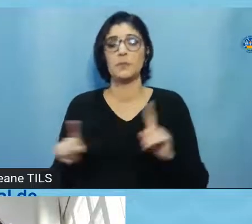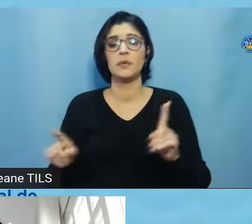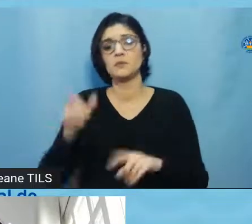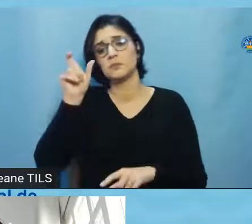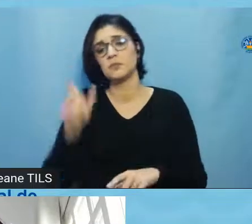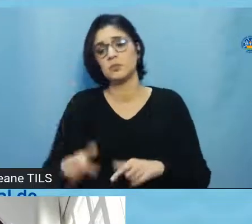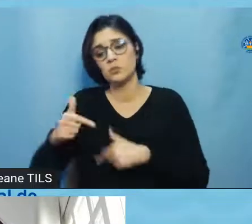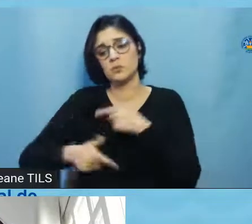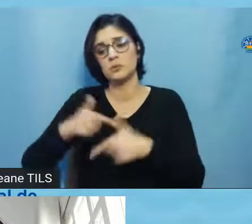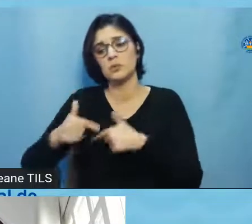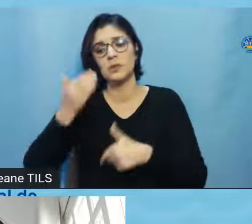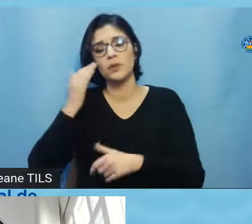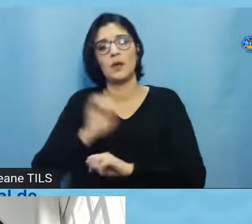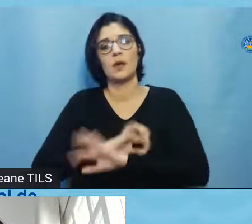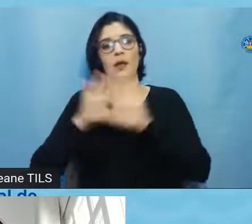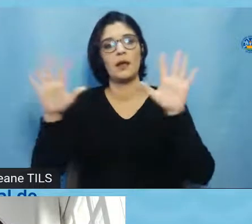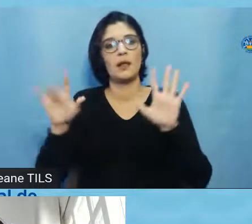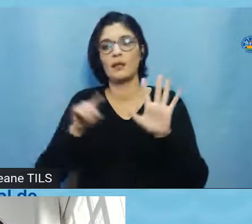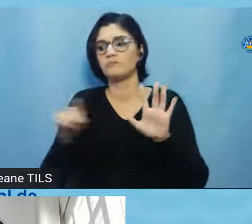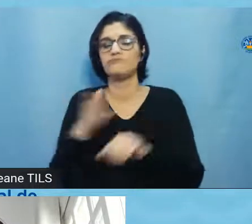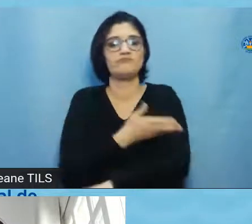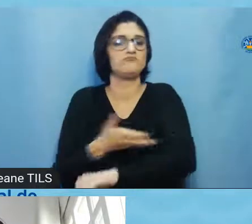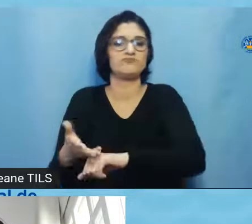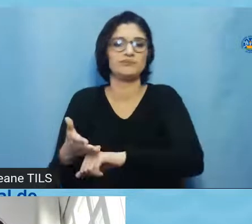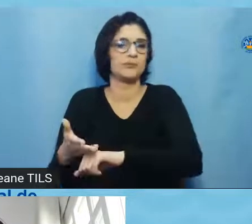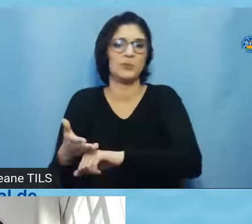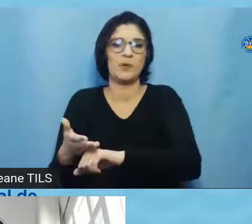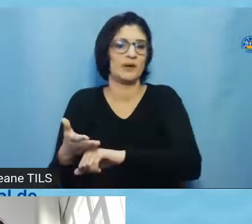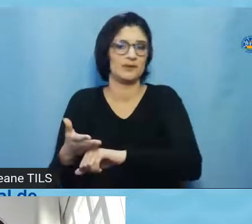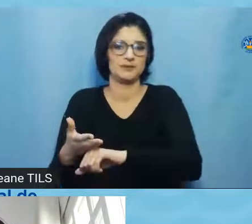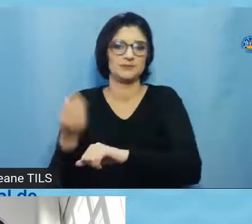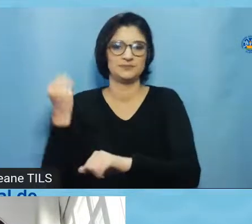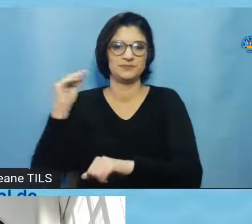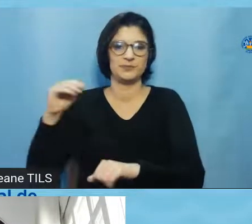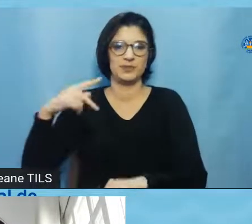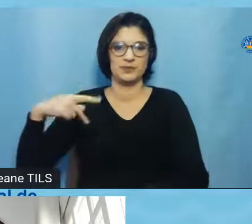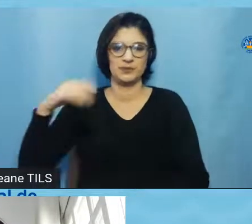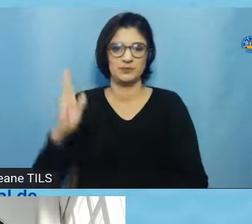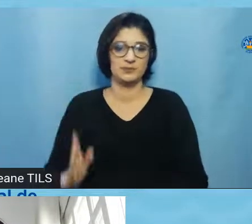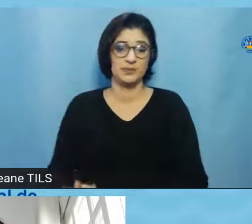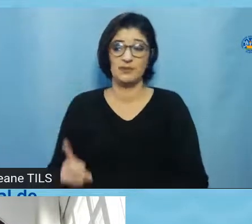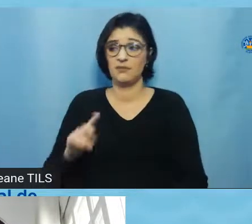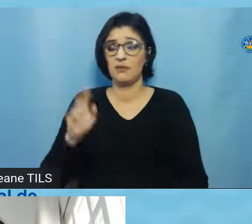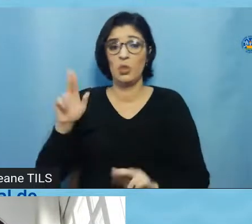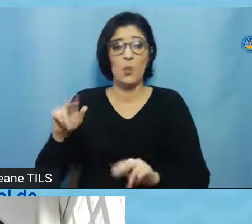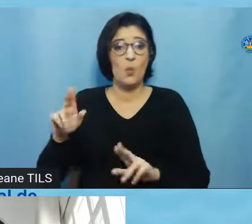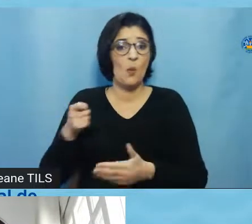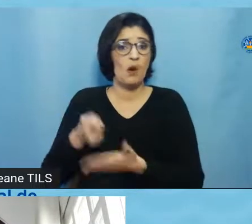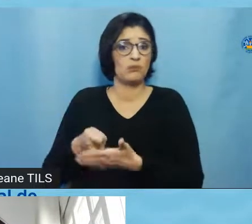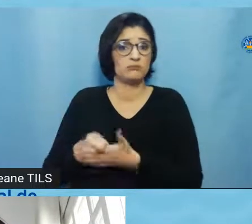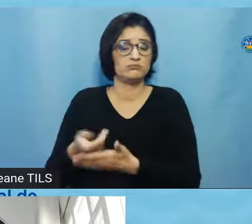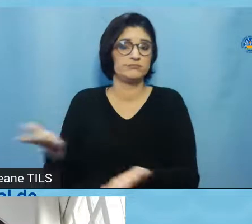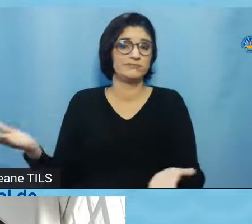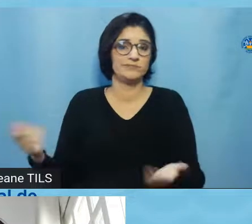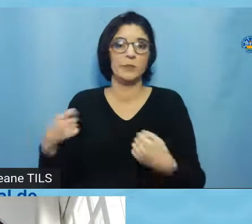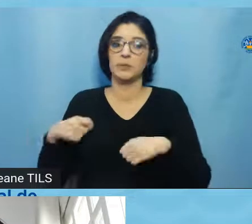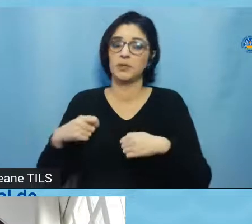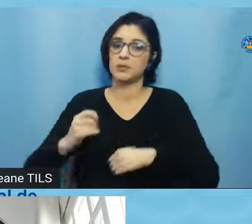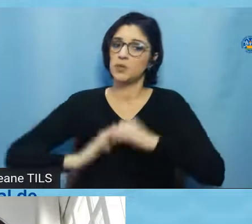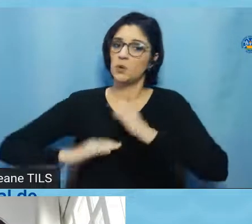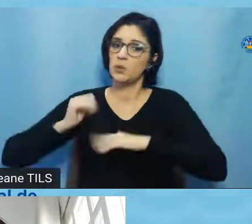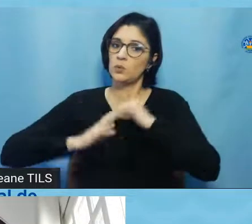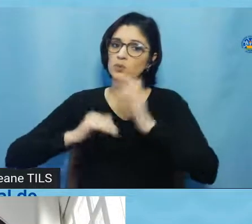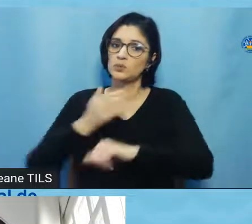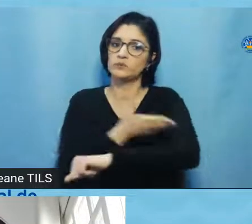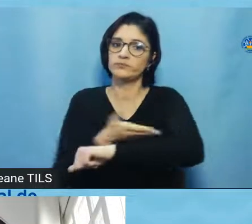por que as pessoas não têm a cultura de submissão, como eu falei, isso não é cobrado na área. E essa cultura, ela precisa ser criada, na verdade. Então, a gente tem que